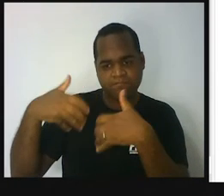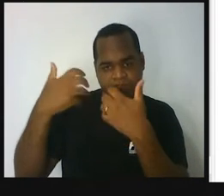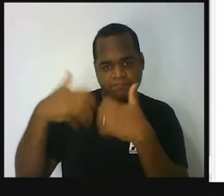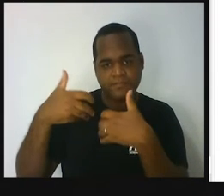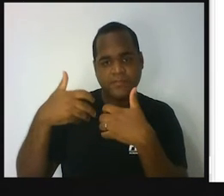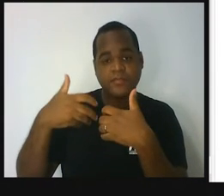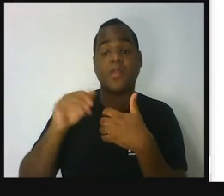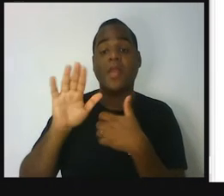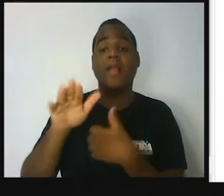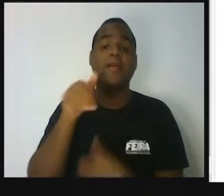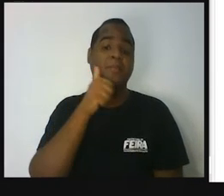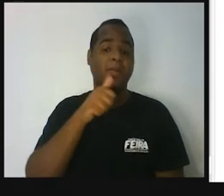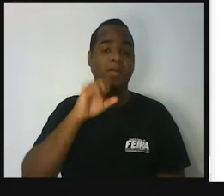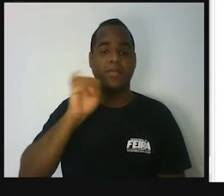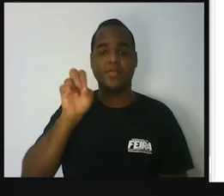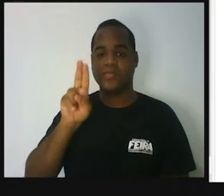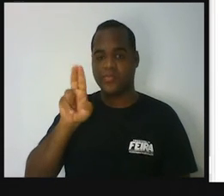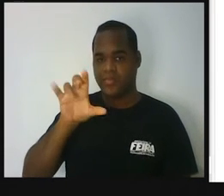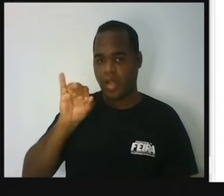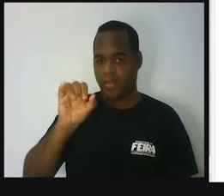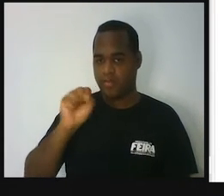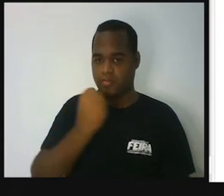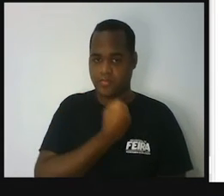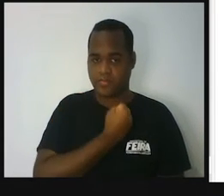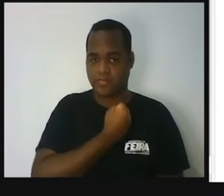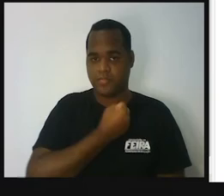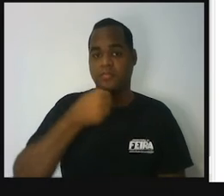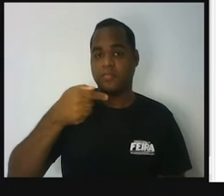Se Júlia tirar o número 7.